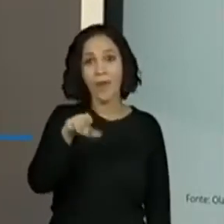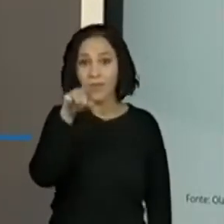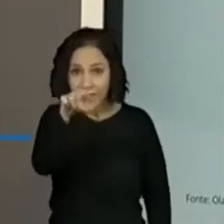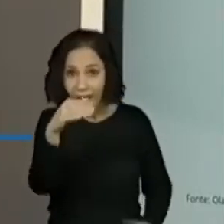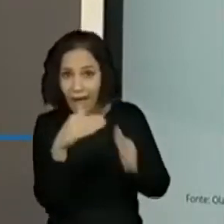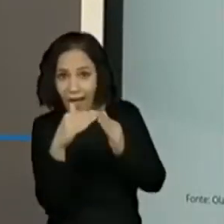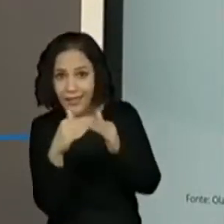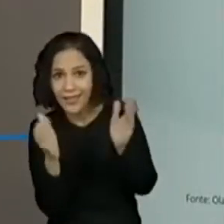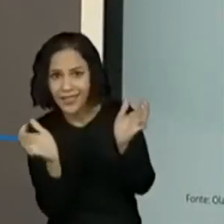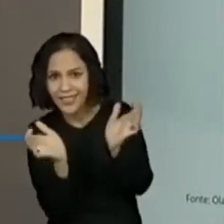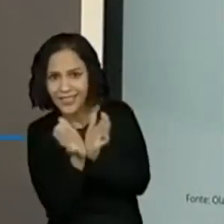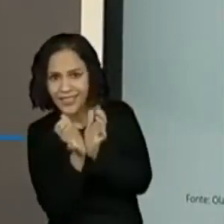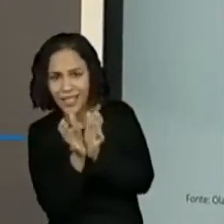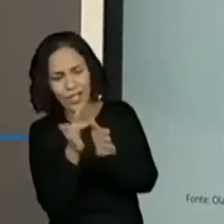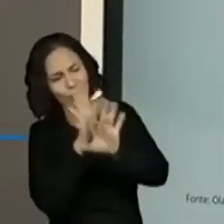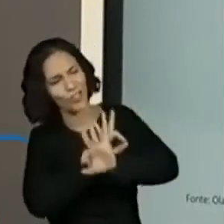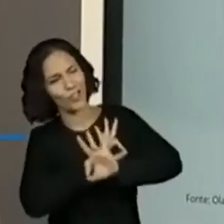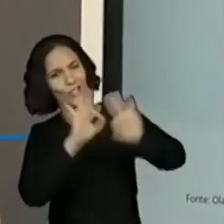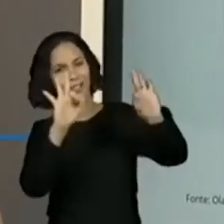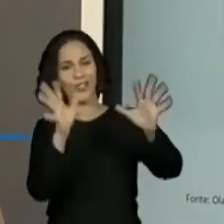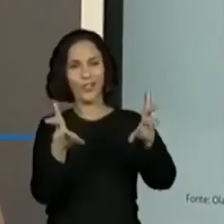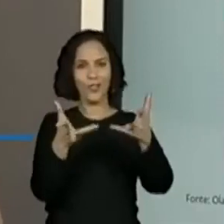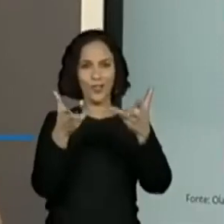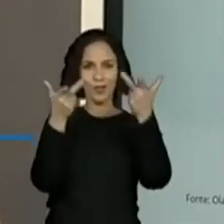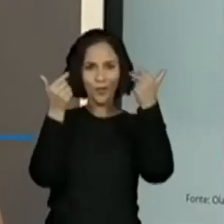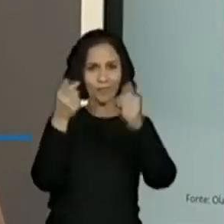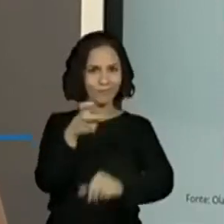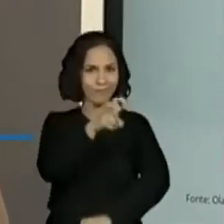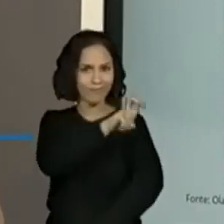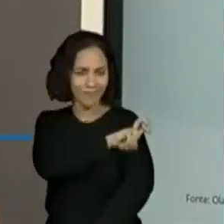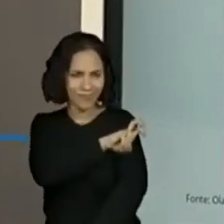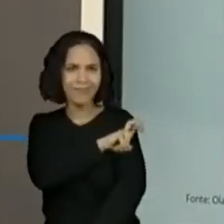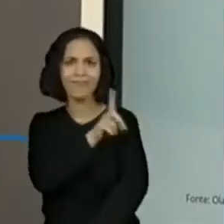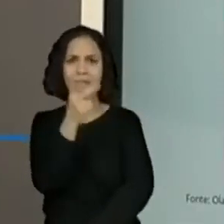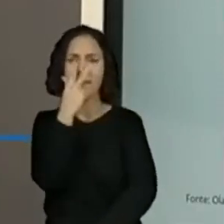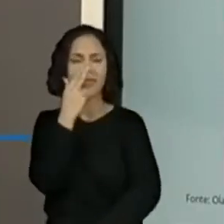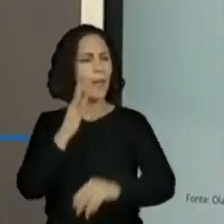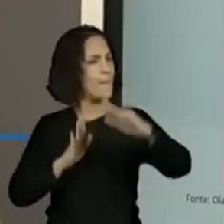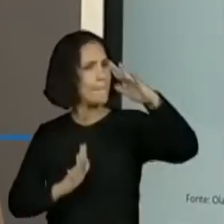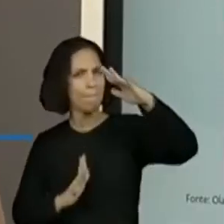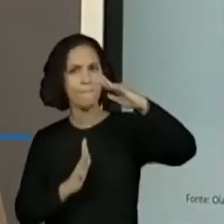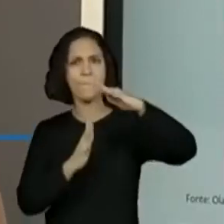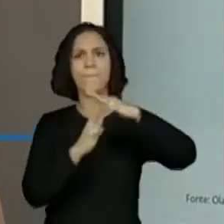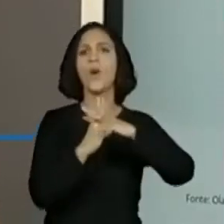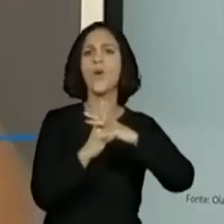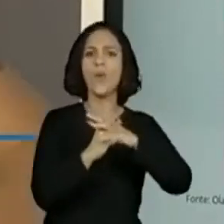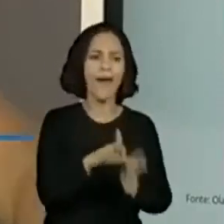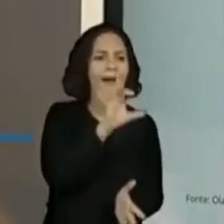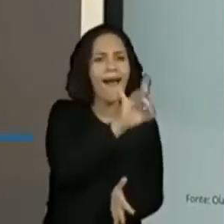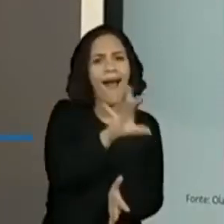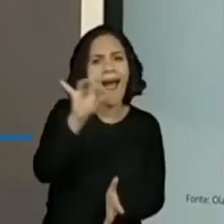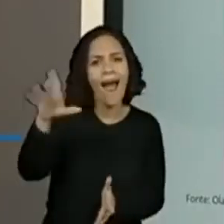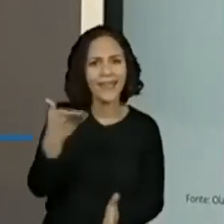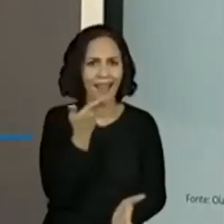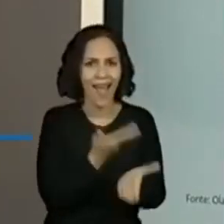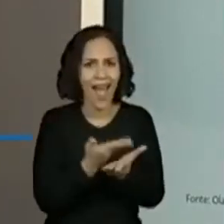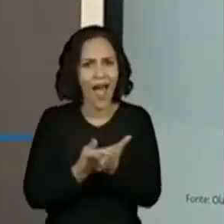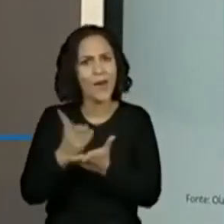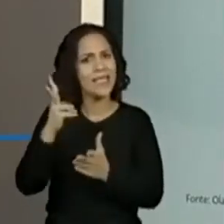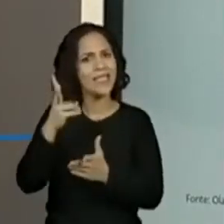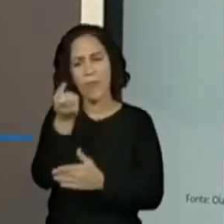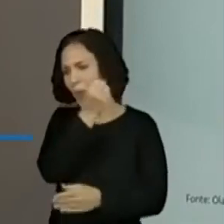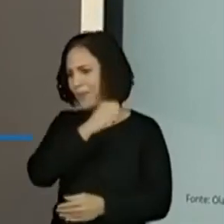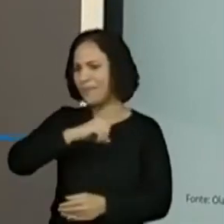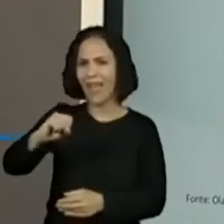que está em casa, é show. A galerinha do quinto ano extravasa. E sempre em toda aula que participa, arrasa.